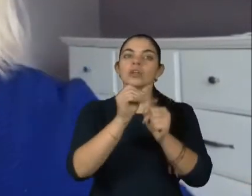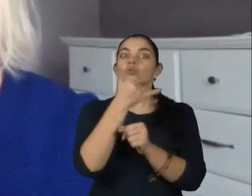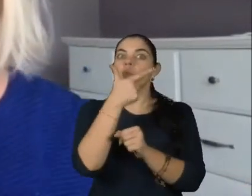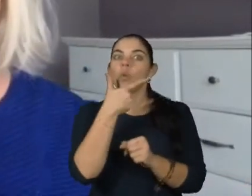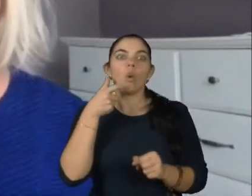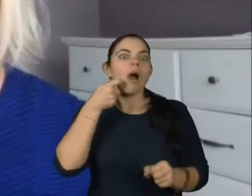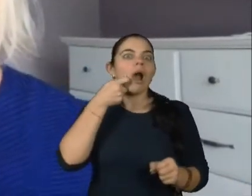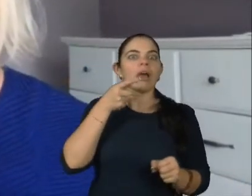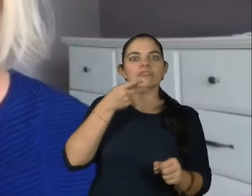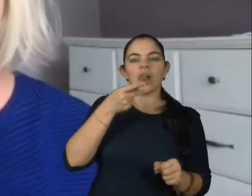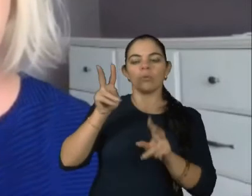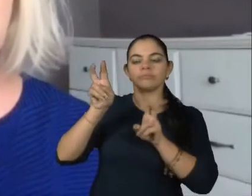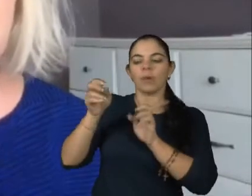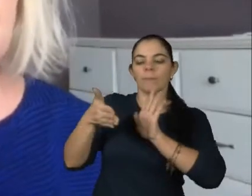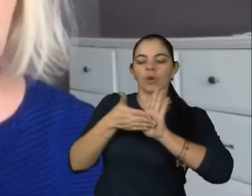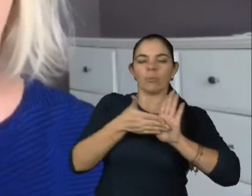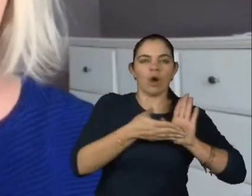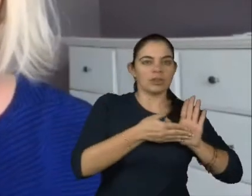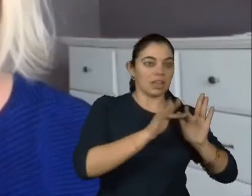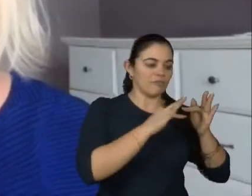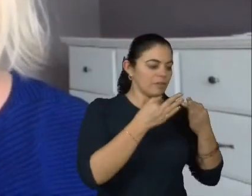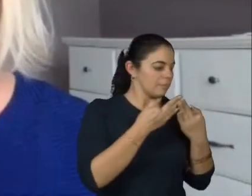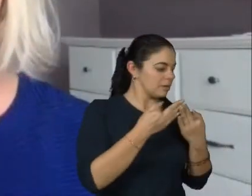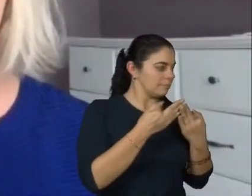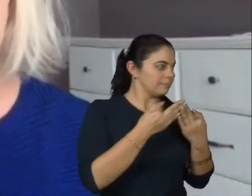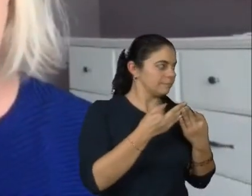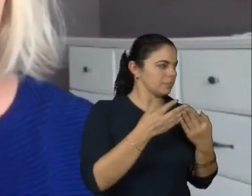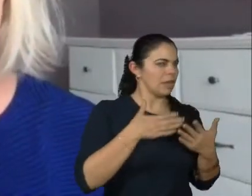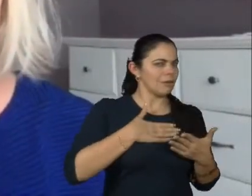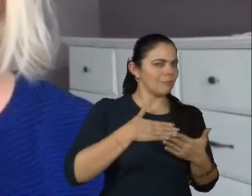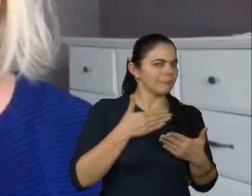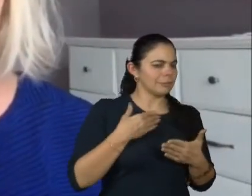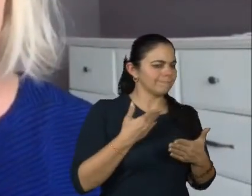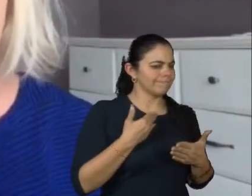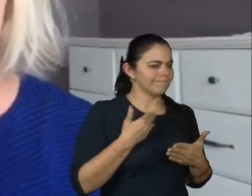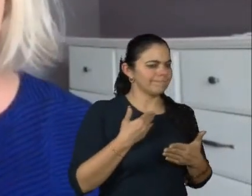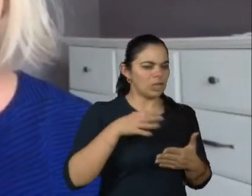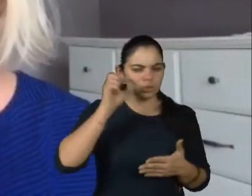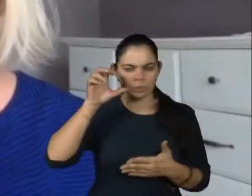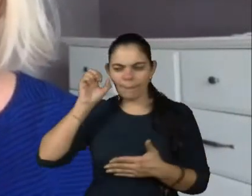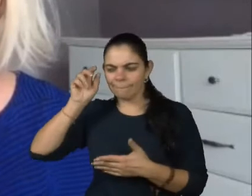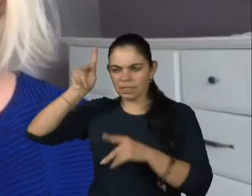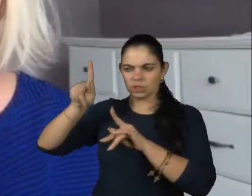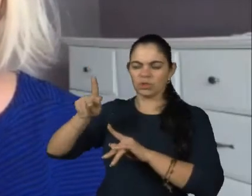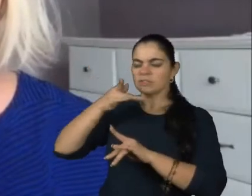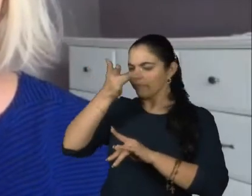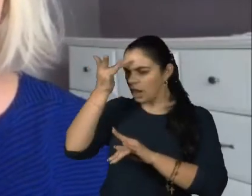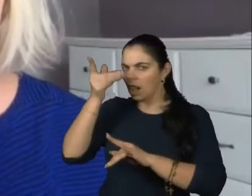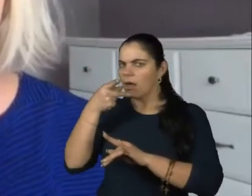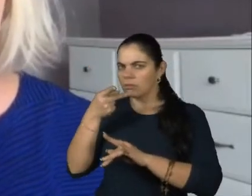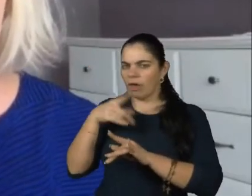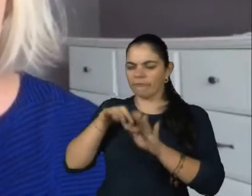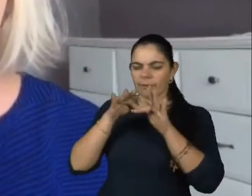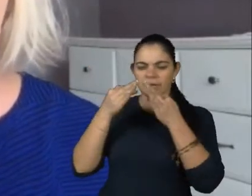propôs esse tema e aqui para a nossa família, etc., eu fui tentar escutar as pessoas, né? E o que eu ouvi das